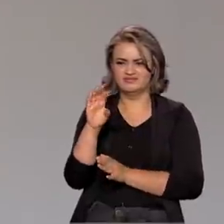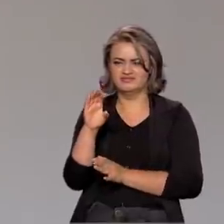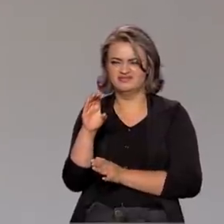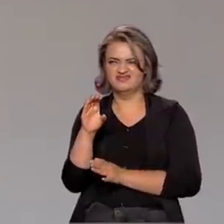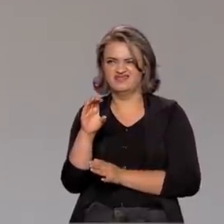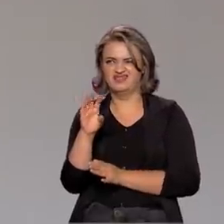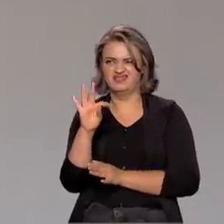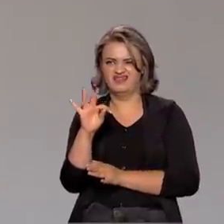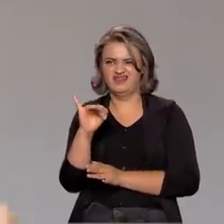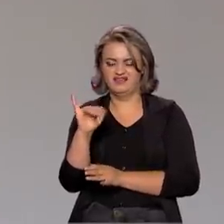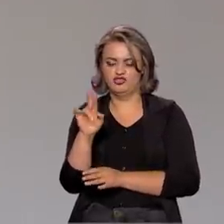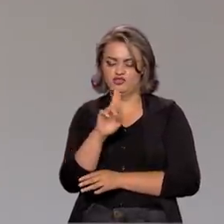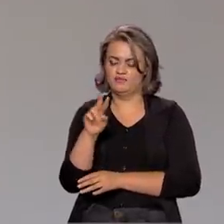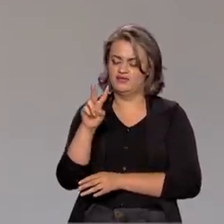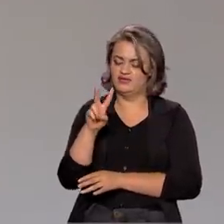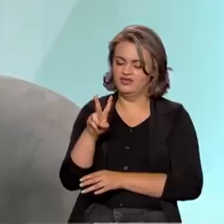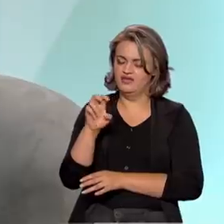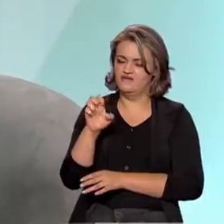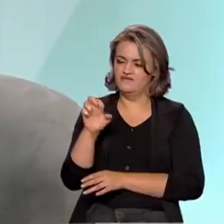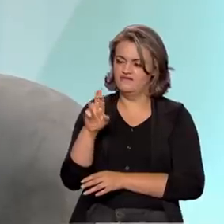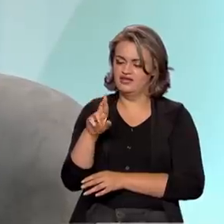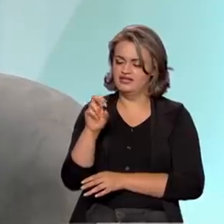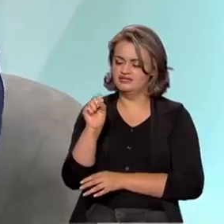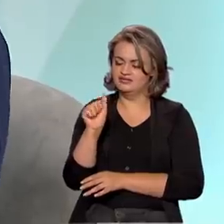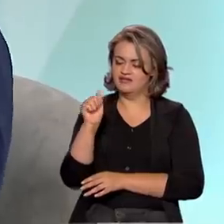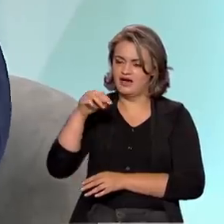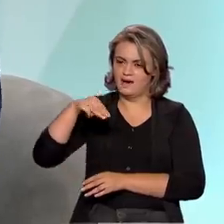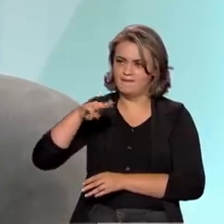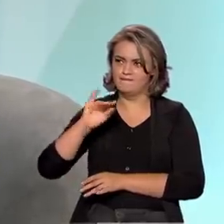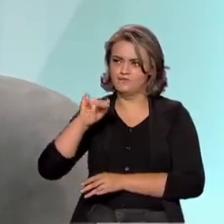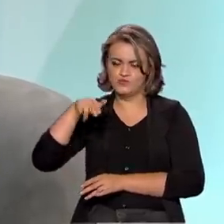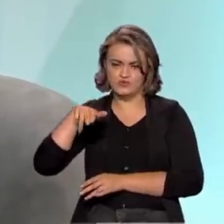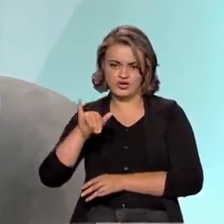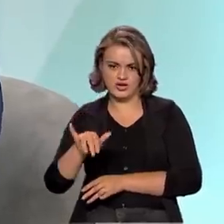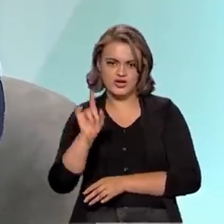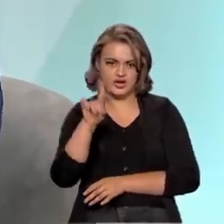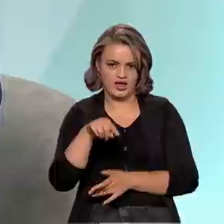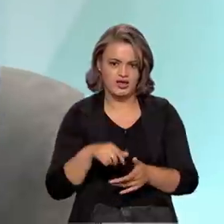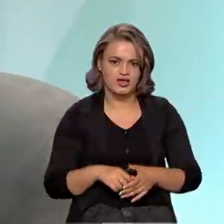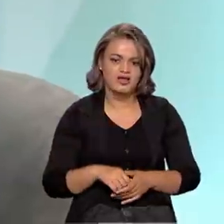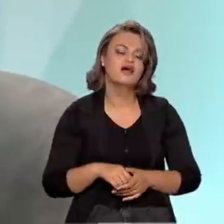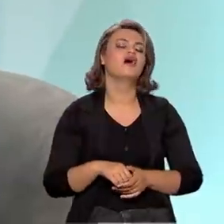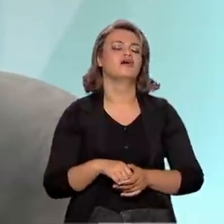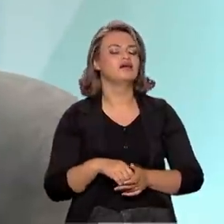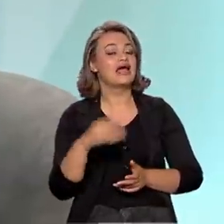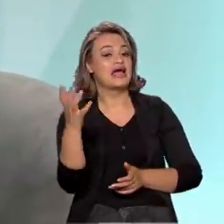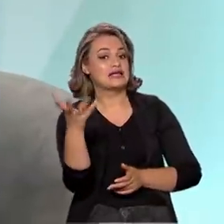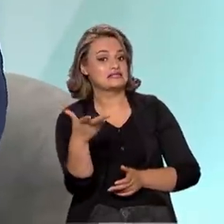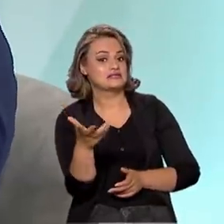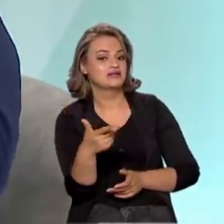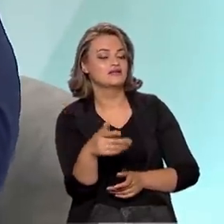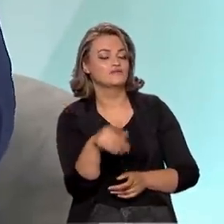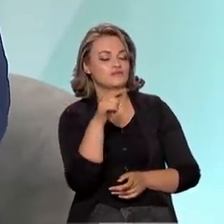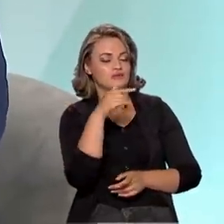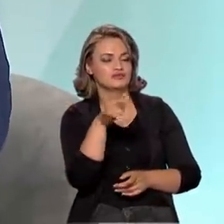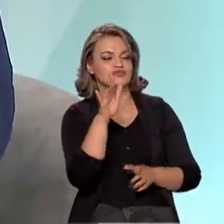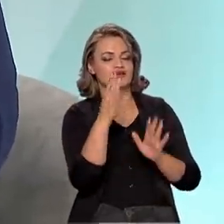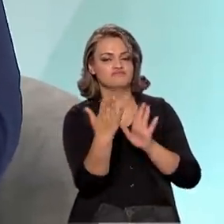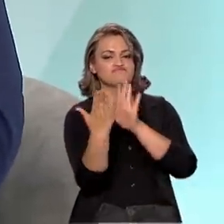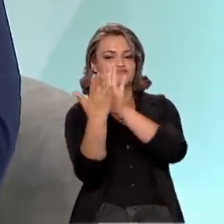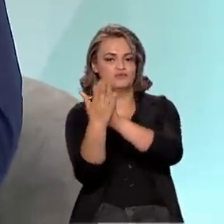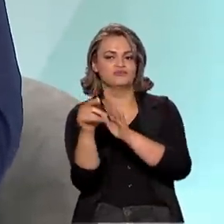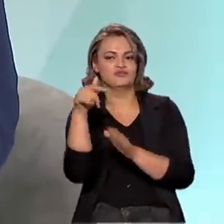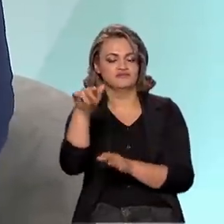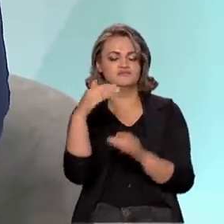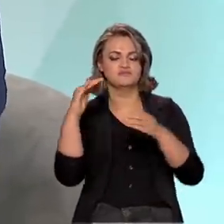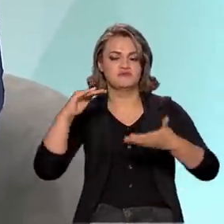avançado, a estratégia mais avançada? A Versamune, ela acelerou bastante, foi a que deu entrada primeiro na Anvisa. Nós atualmente